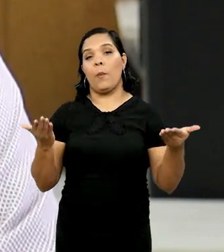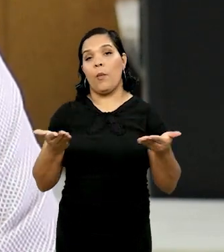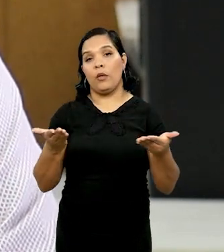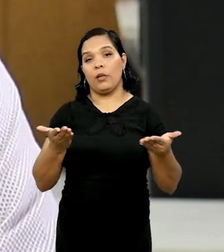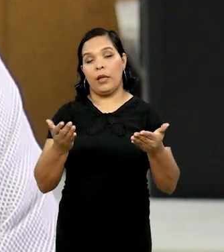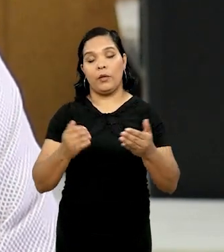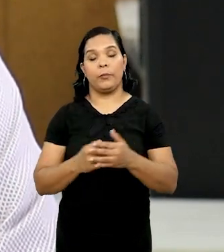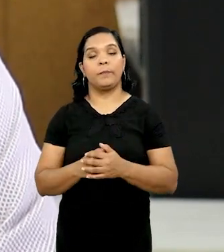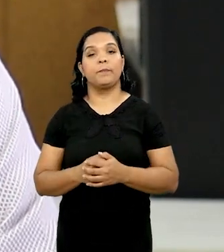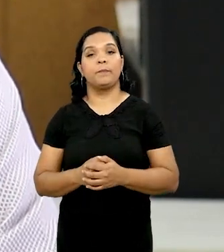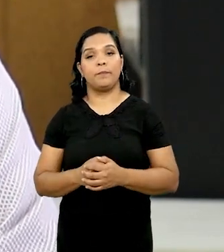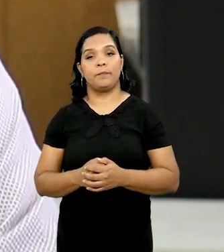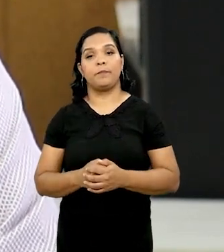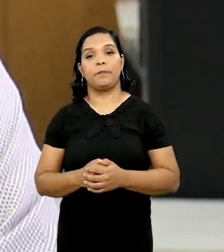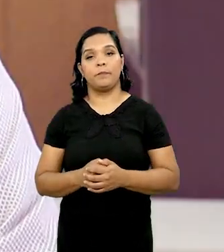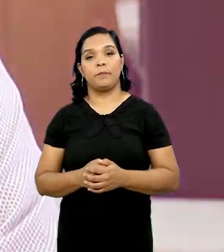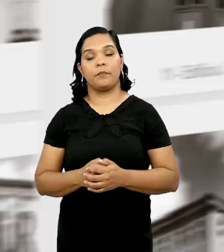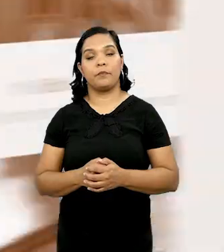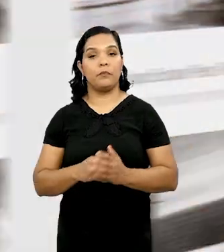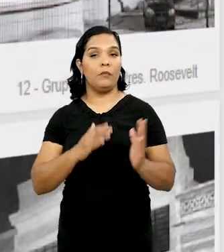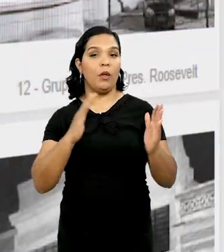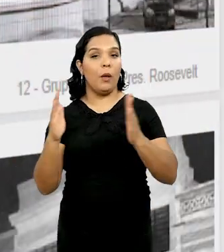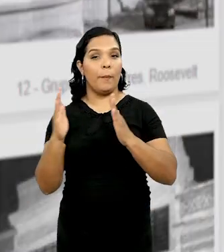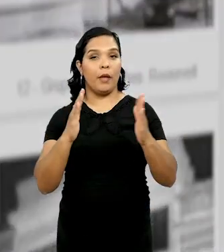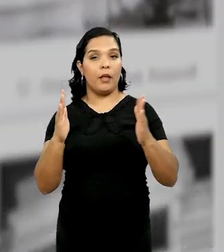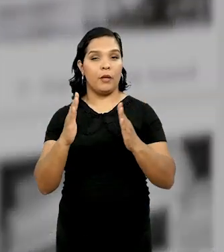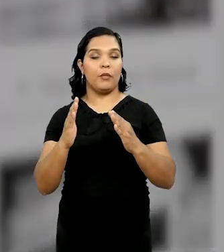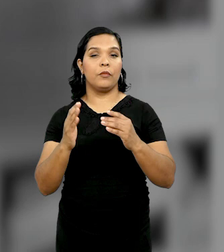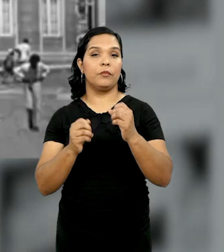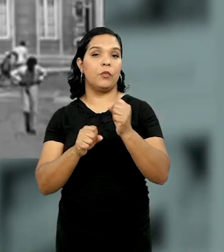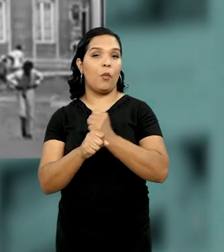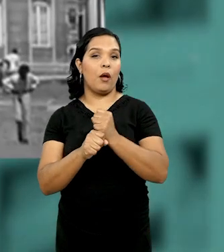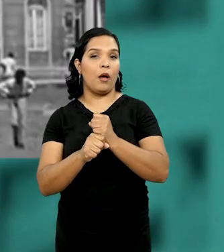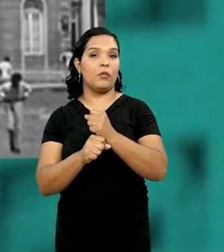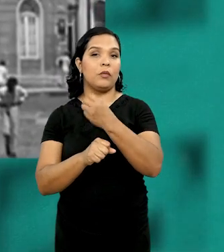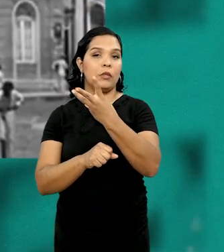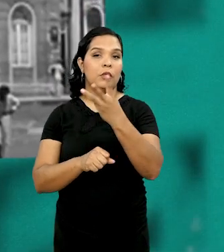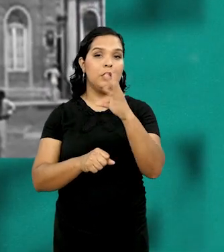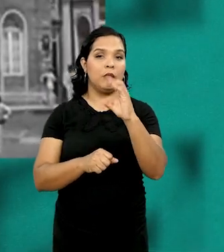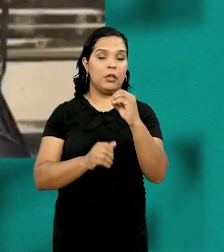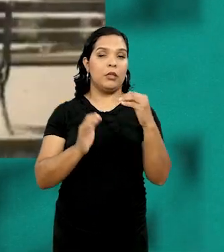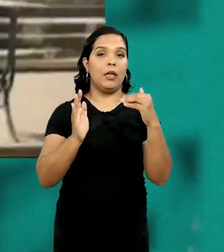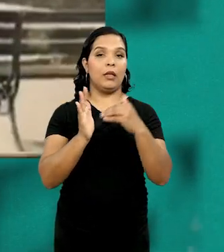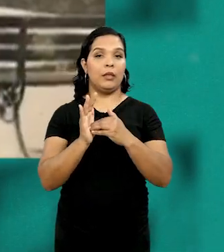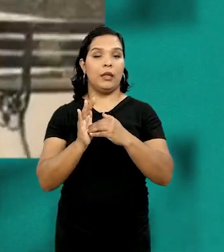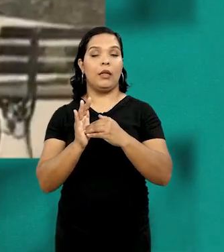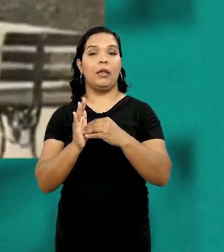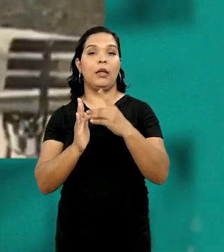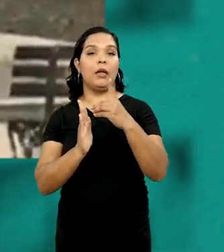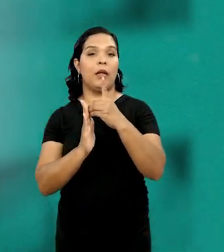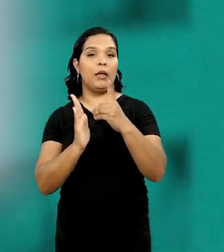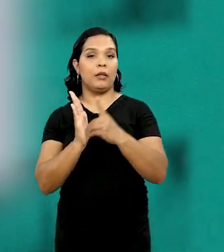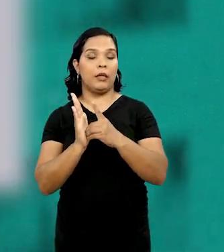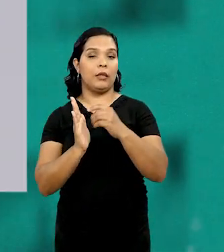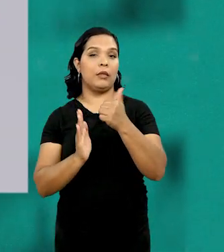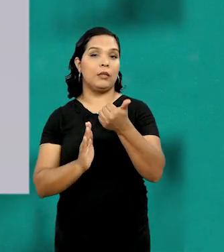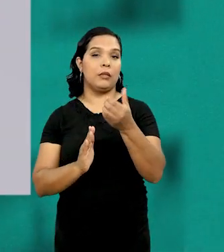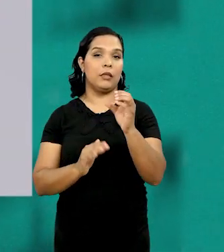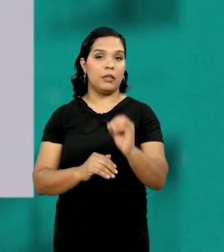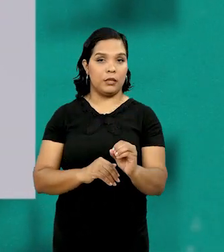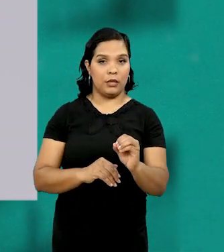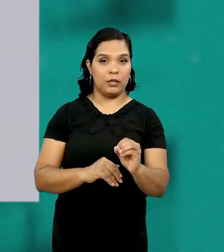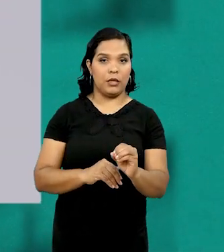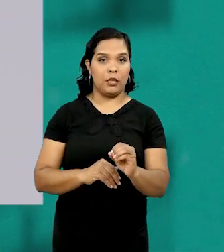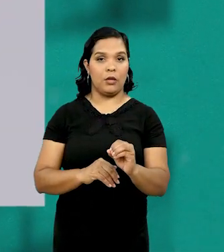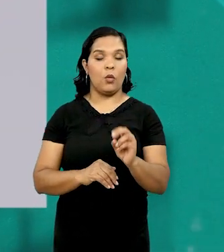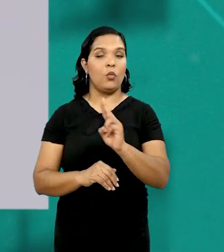canonizado, digamos assim. Esse período, que seguiu dos anos 30 até meados da década de 60, é conhecido como